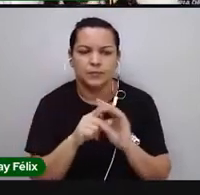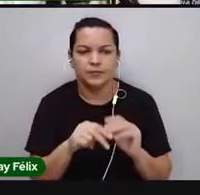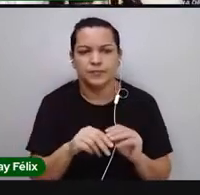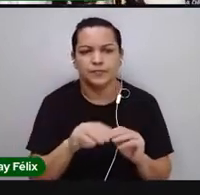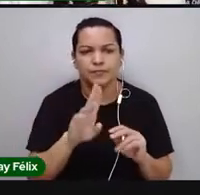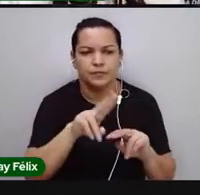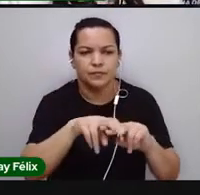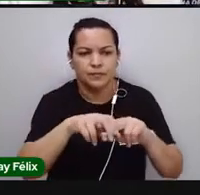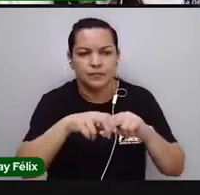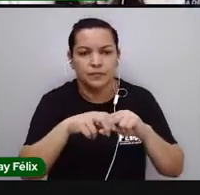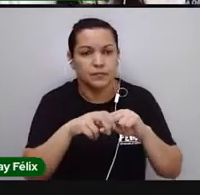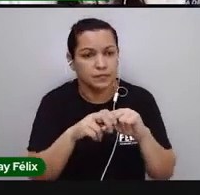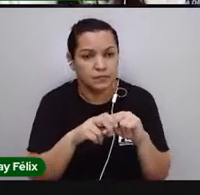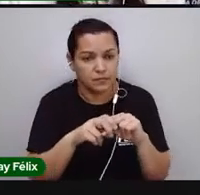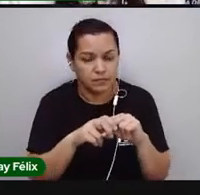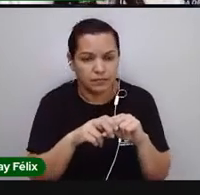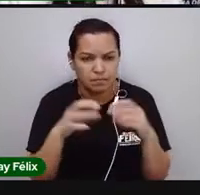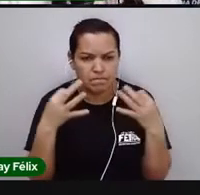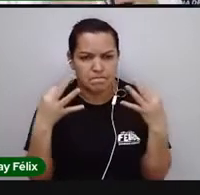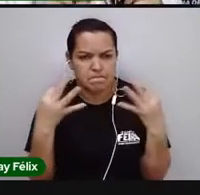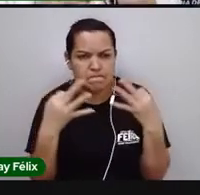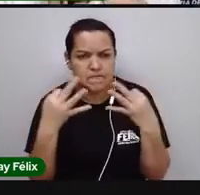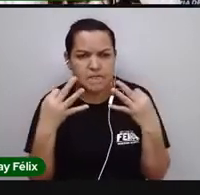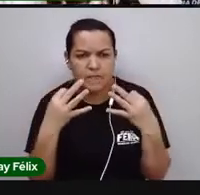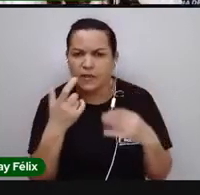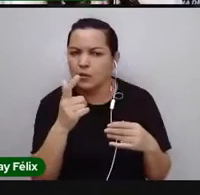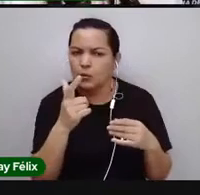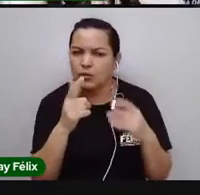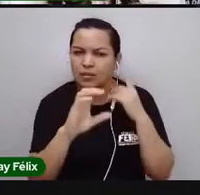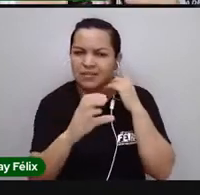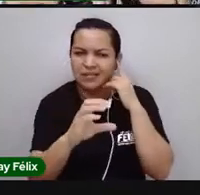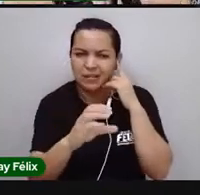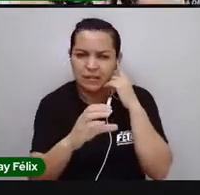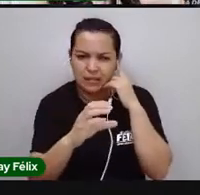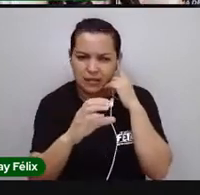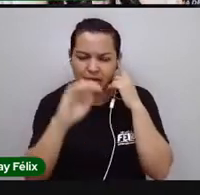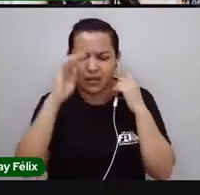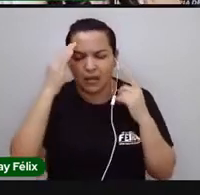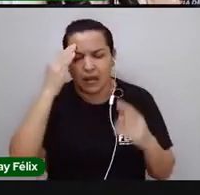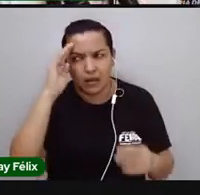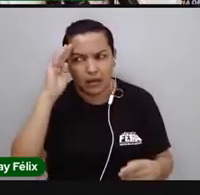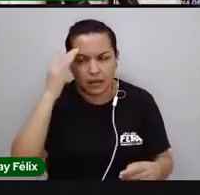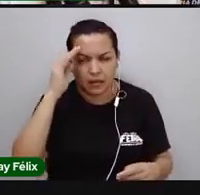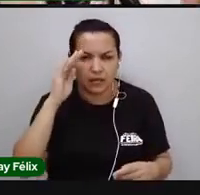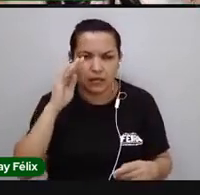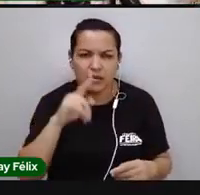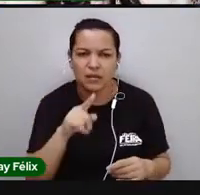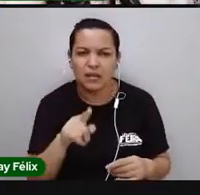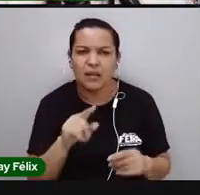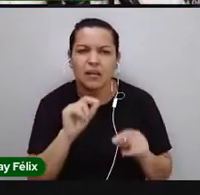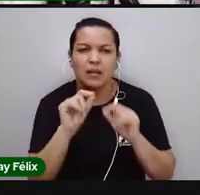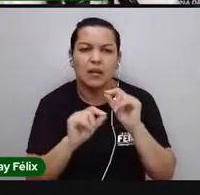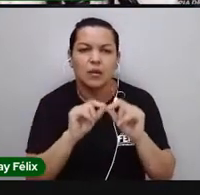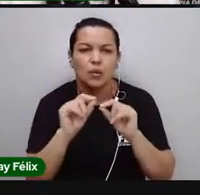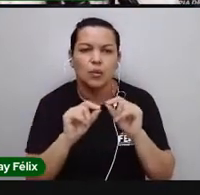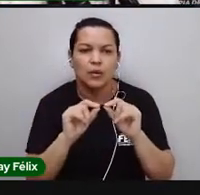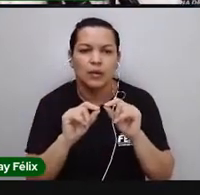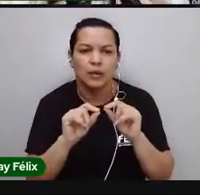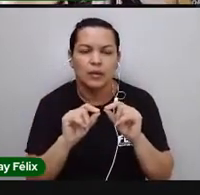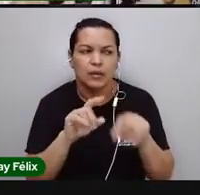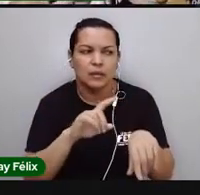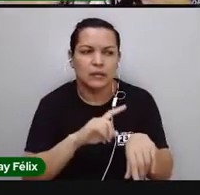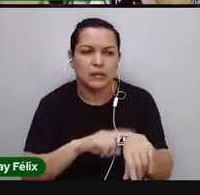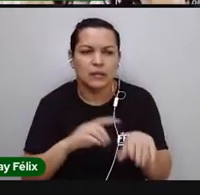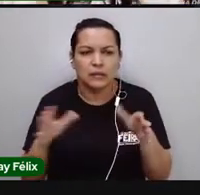a ciência, ela não é perfeita. E a gente precisa entender que ela é também resultado do seu tempo.